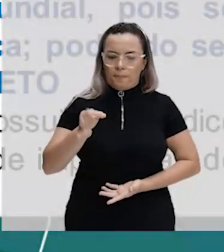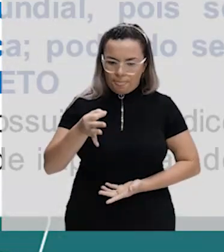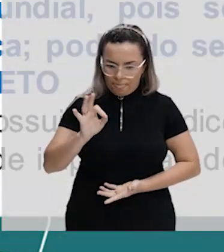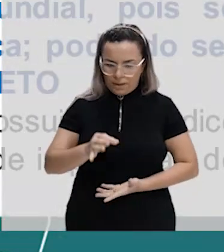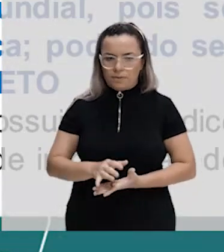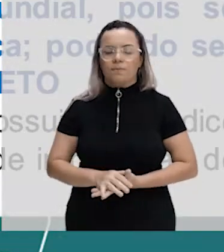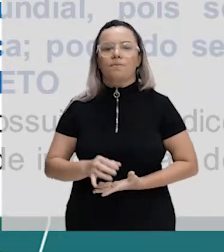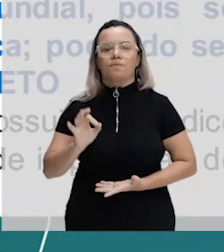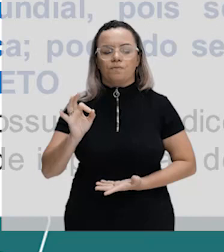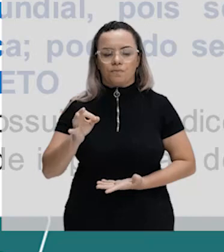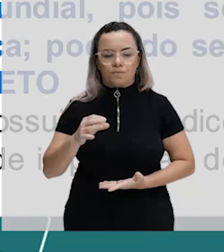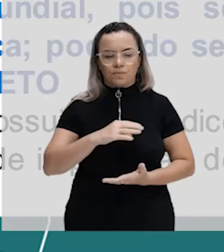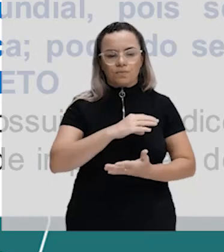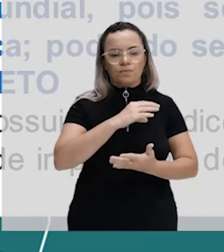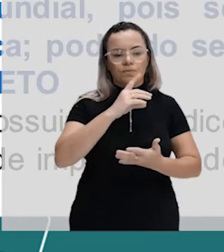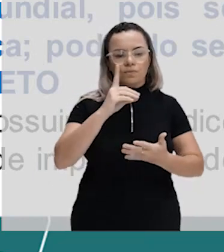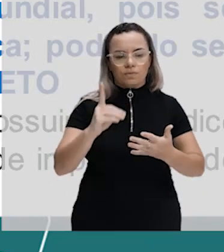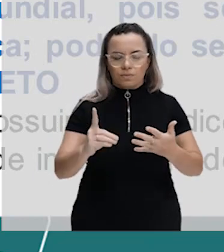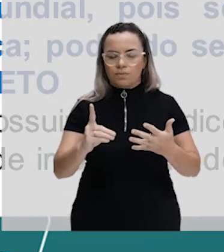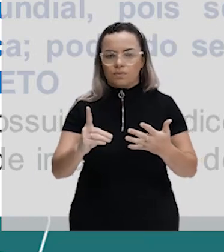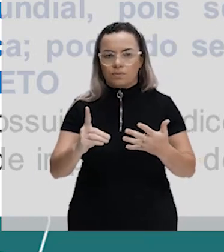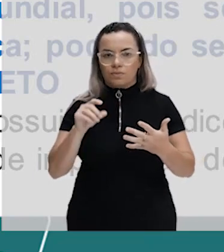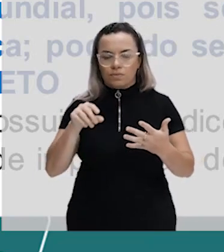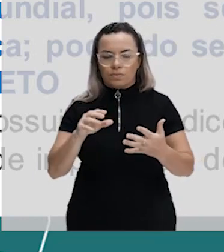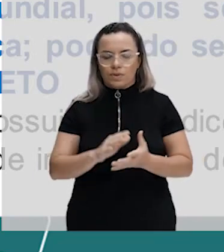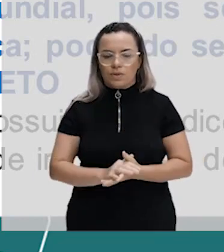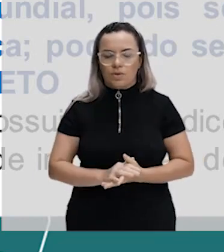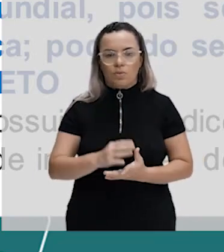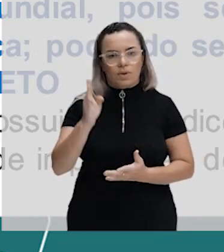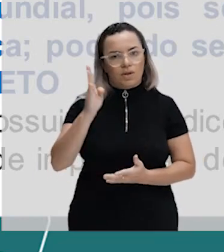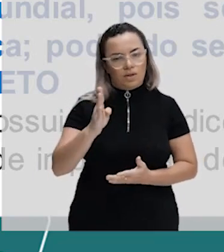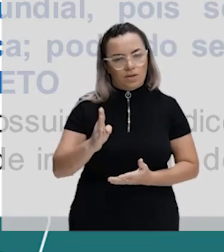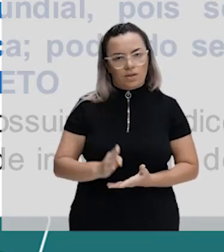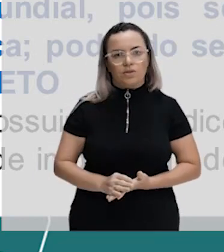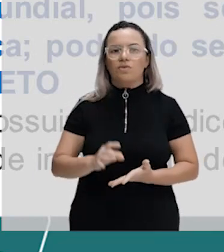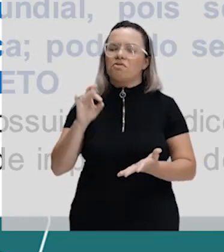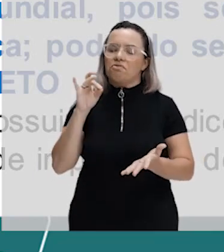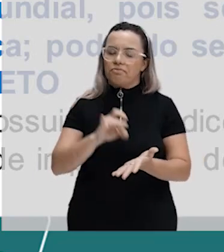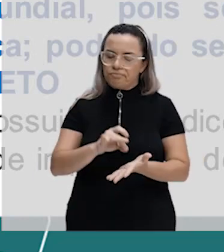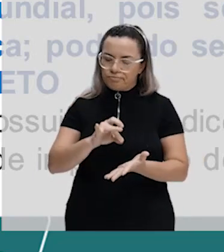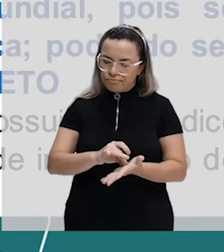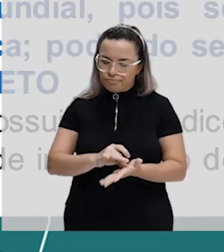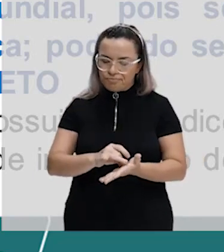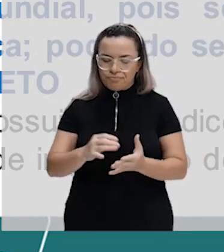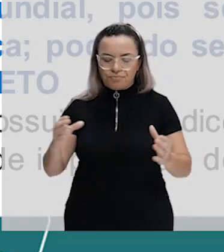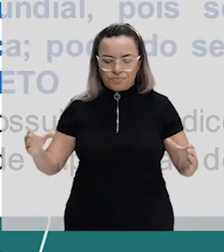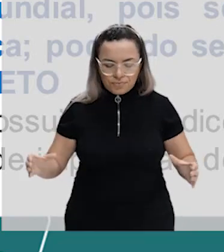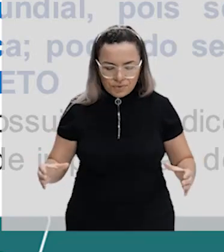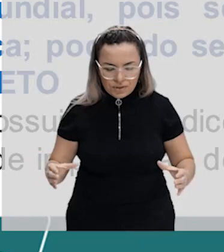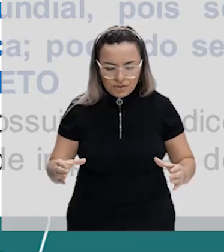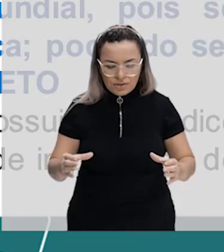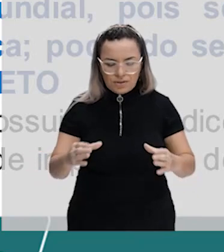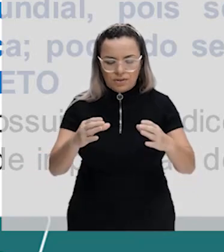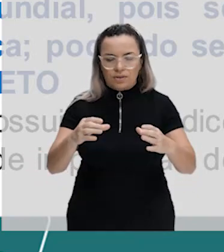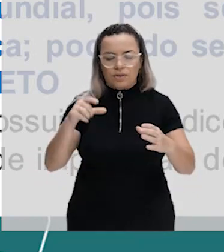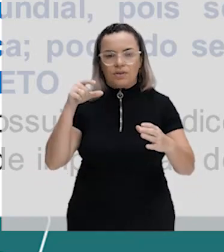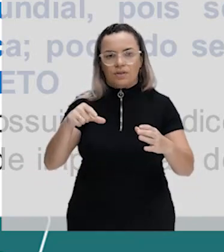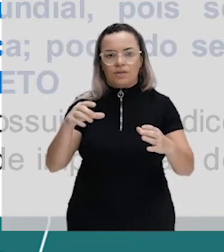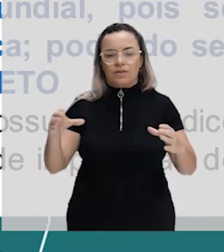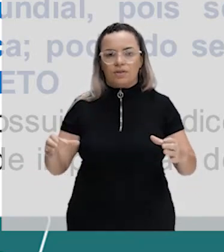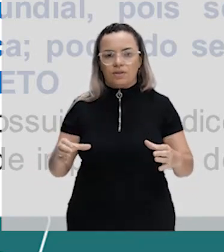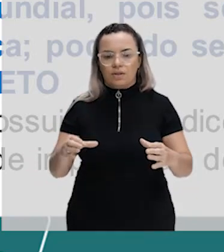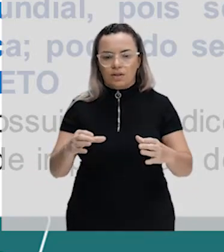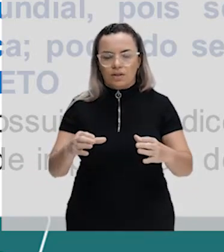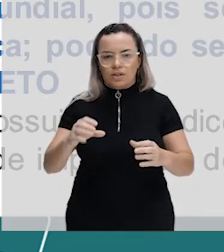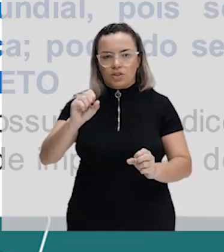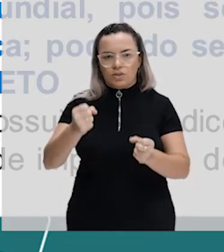gabarito. O Brasil, de fato, não está no centro da economia mundial. Quando nós falamos da classificação centro-periferia, nós temos os